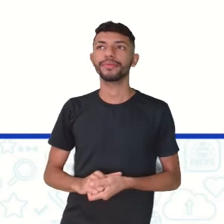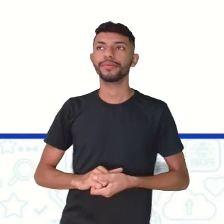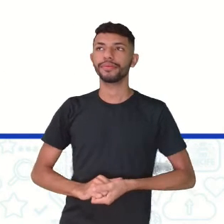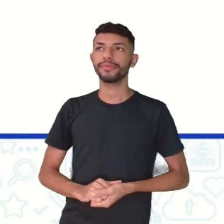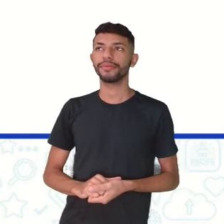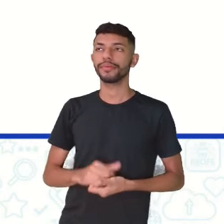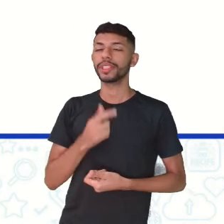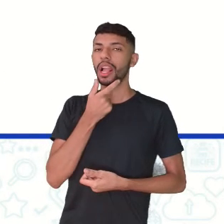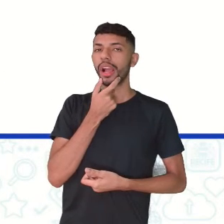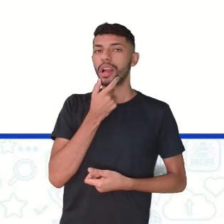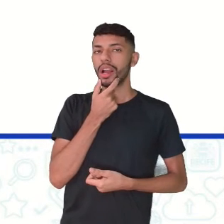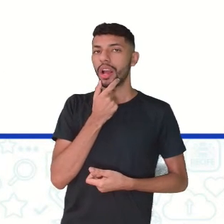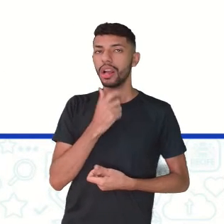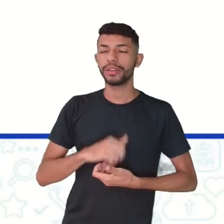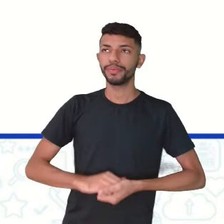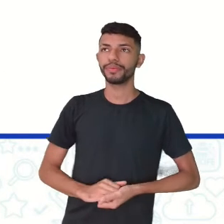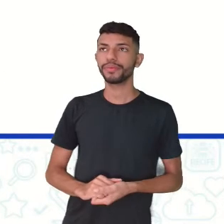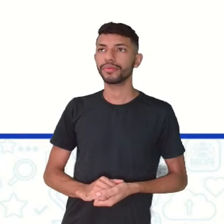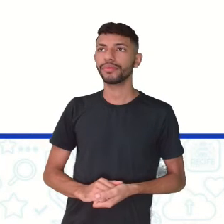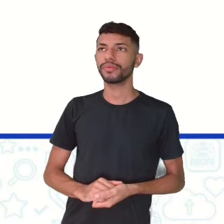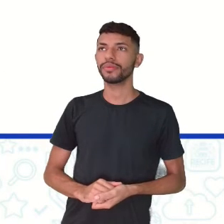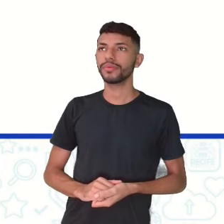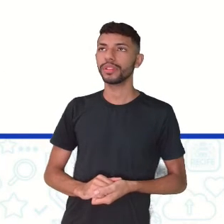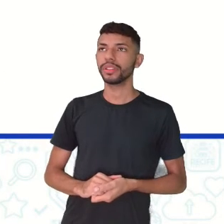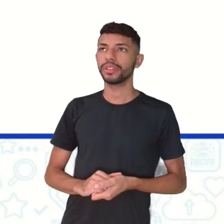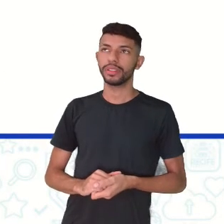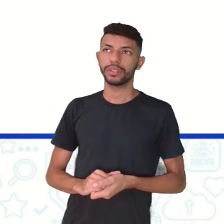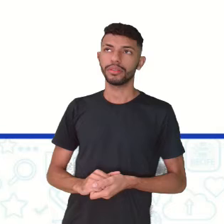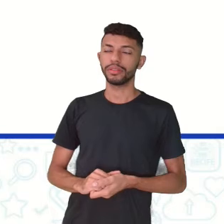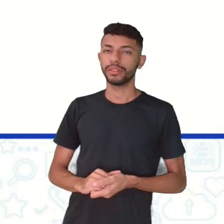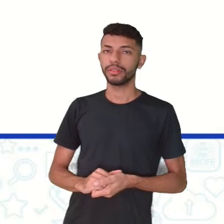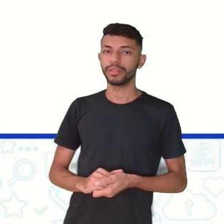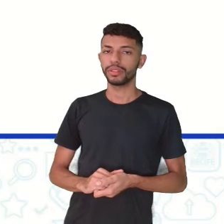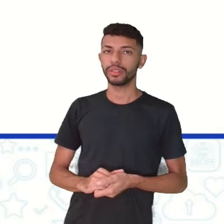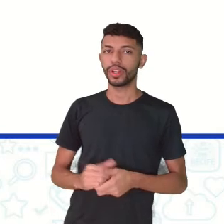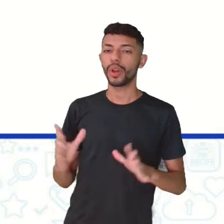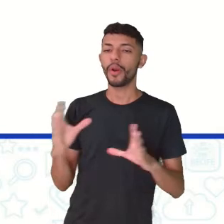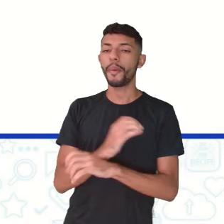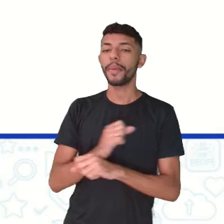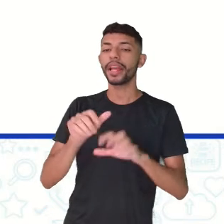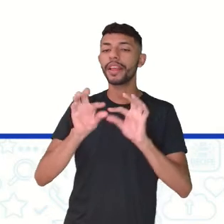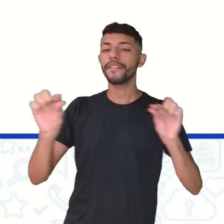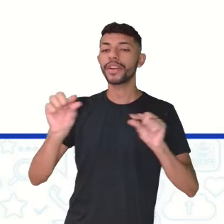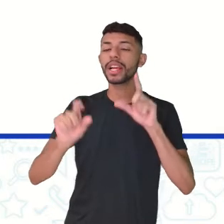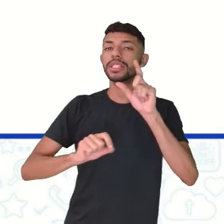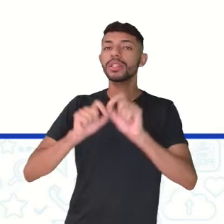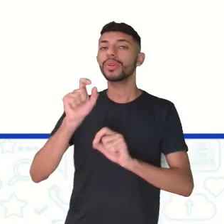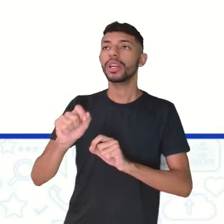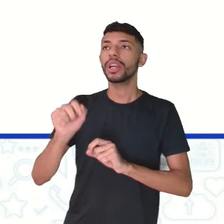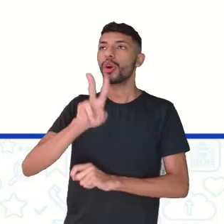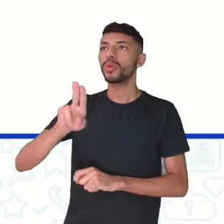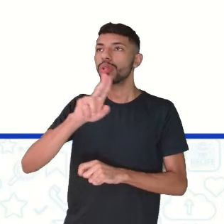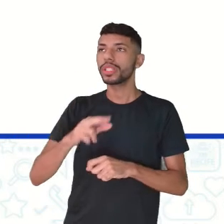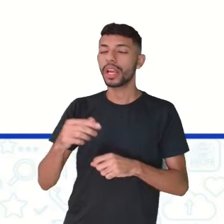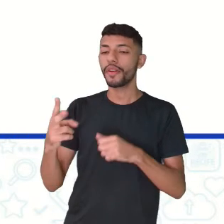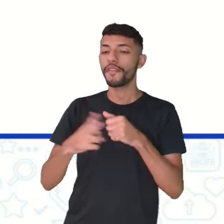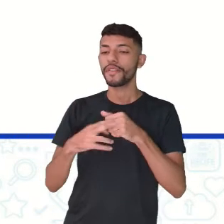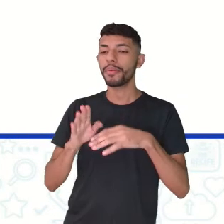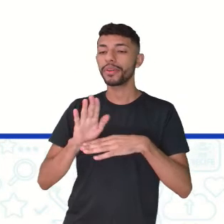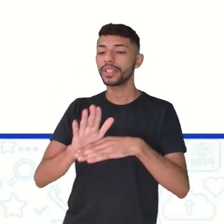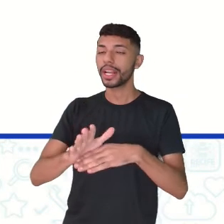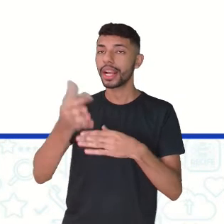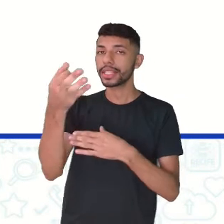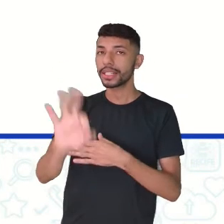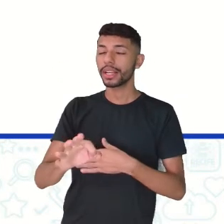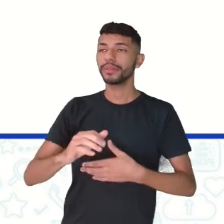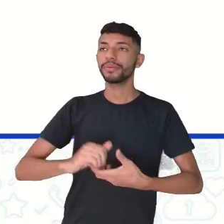the correct auxiliary. Ou seja, complete a frase com o auxiliar correto. Aí tem assim,